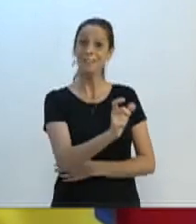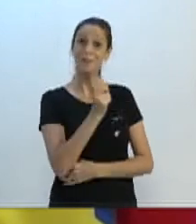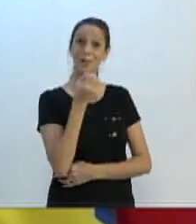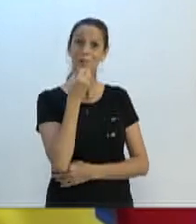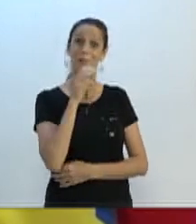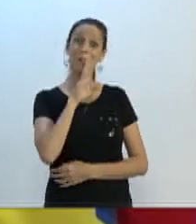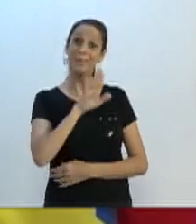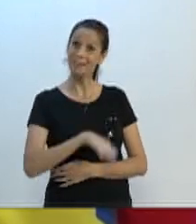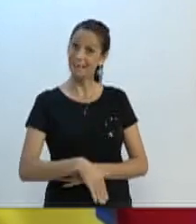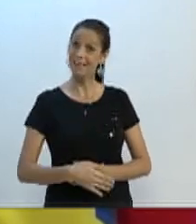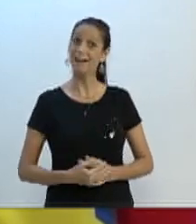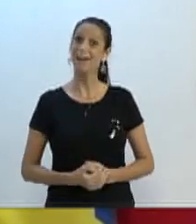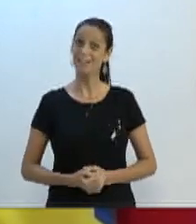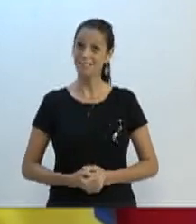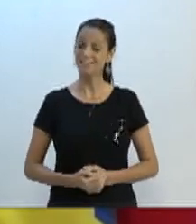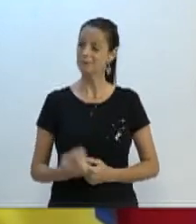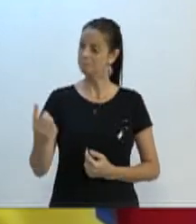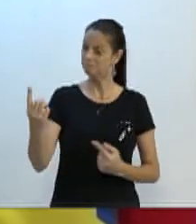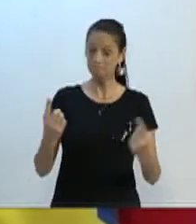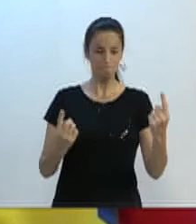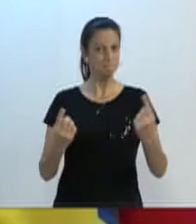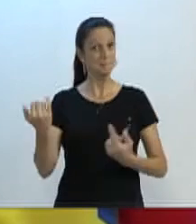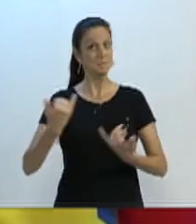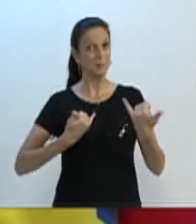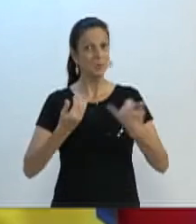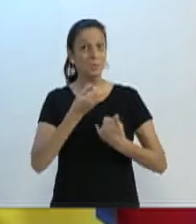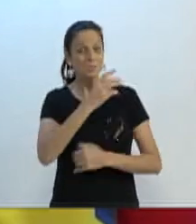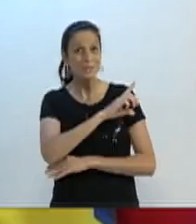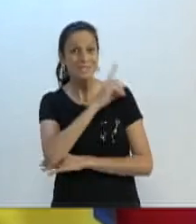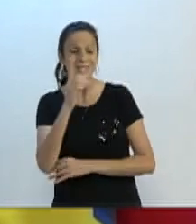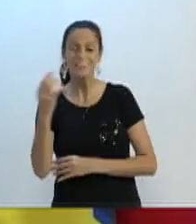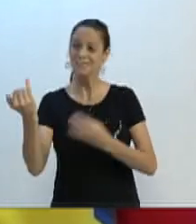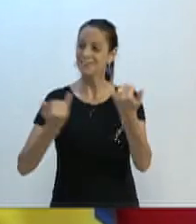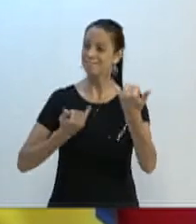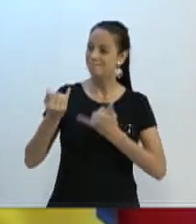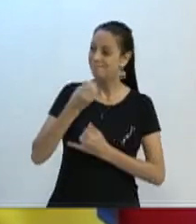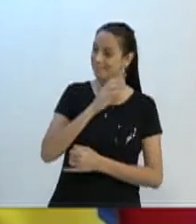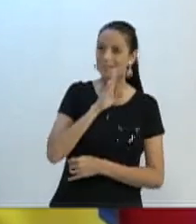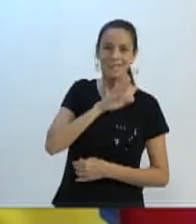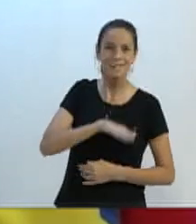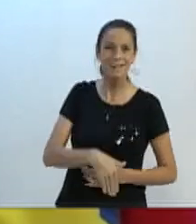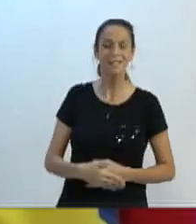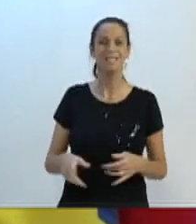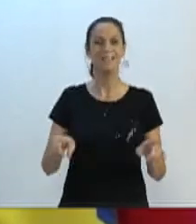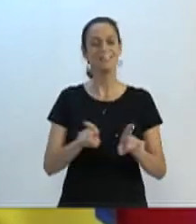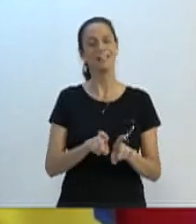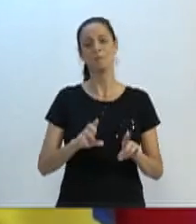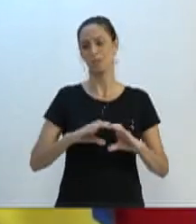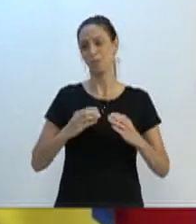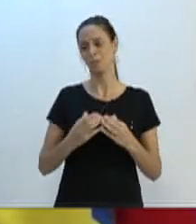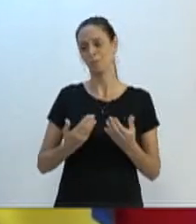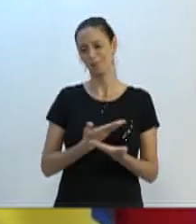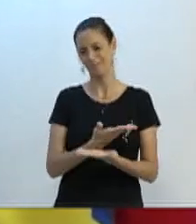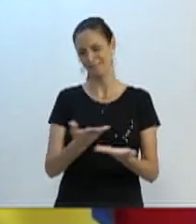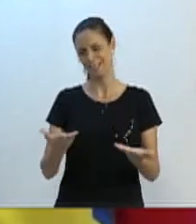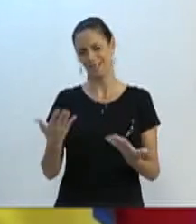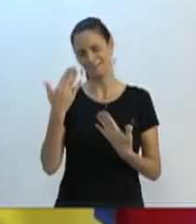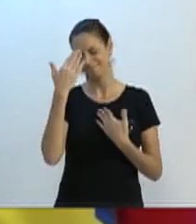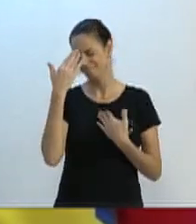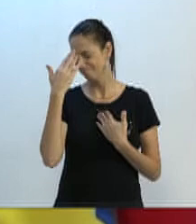que dirigiu a mim nos corredores. agradeço à comunidade que me recebeu,